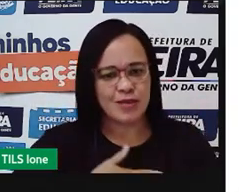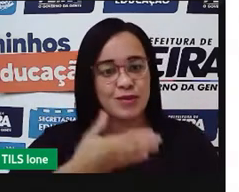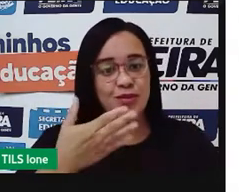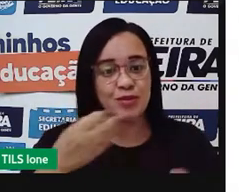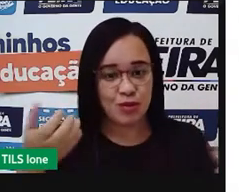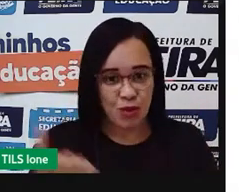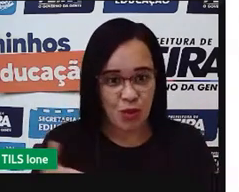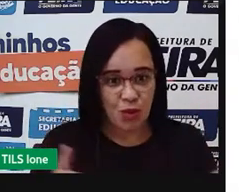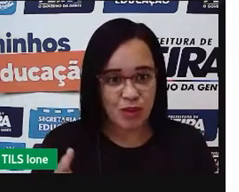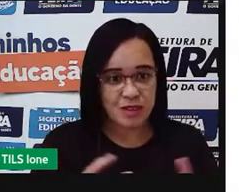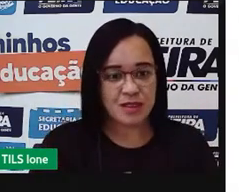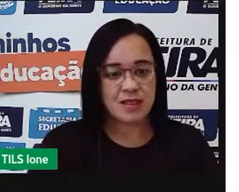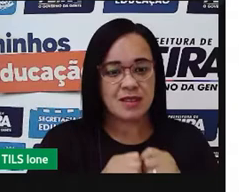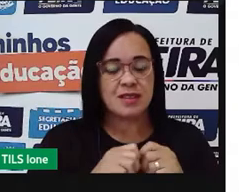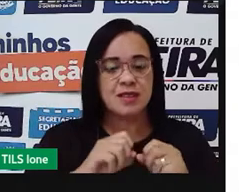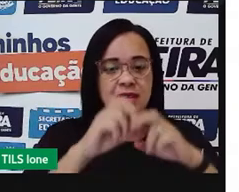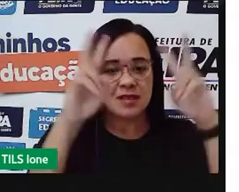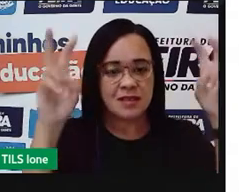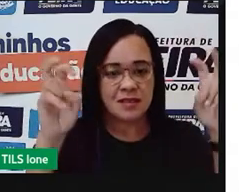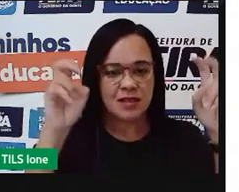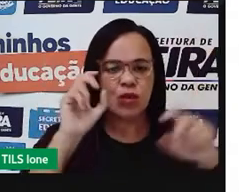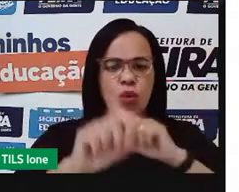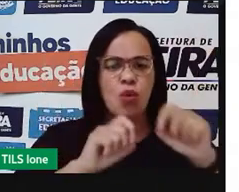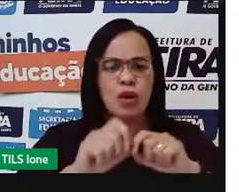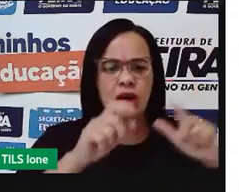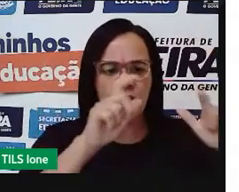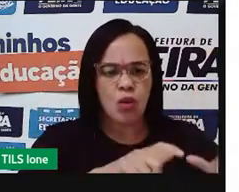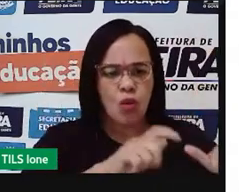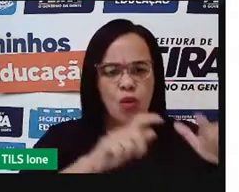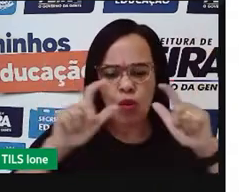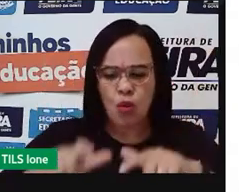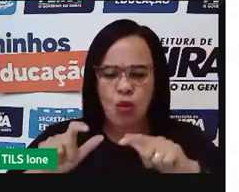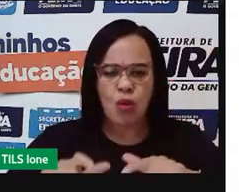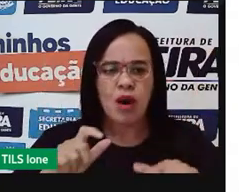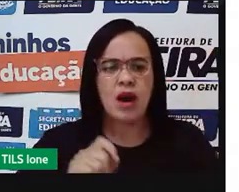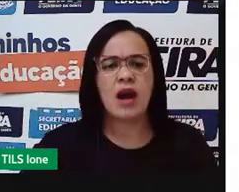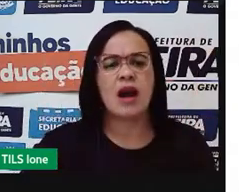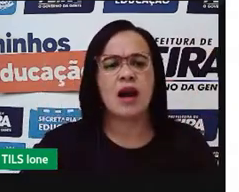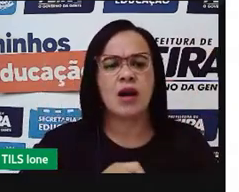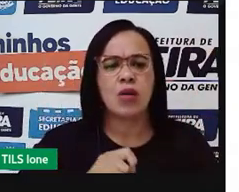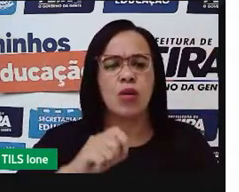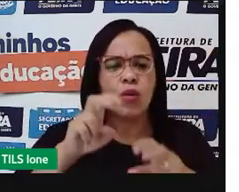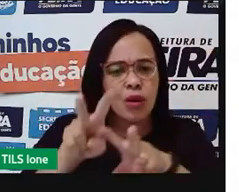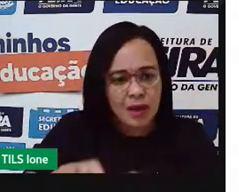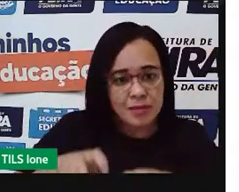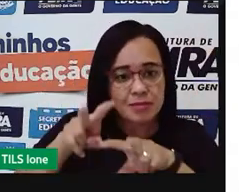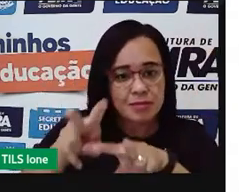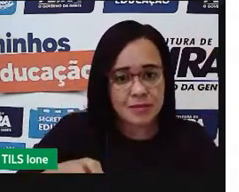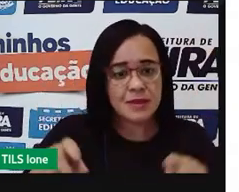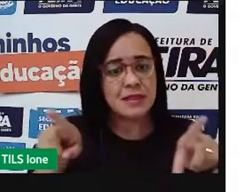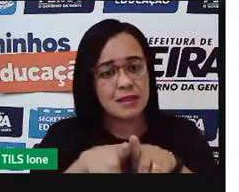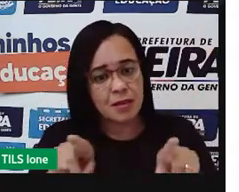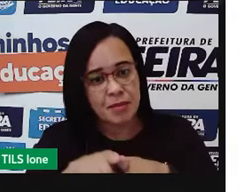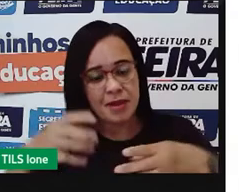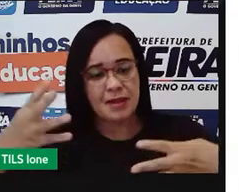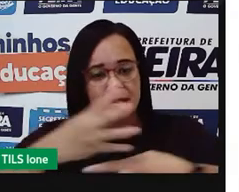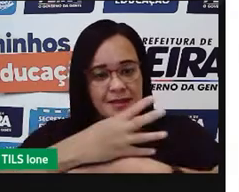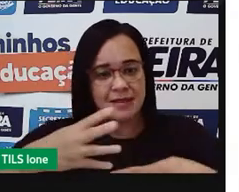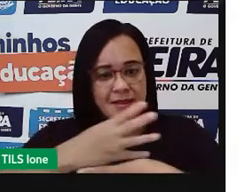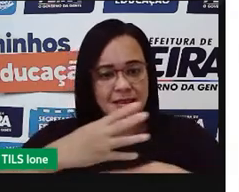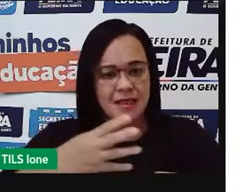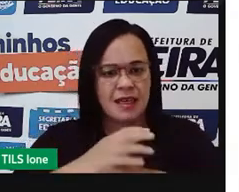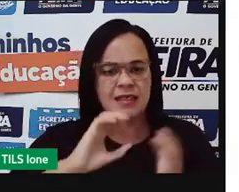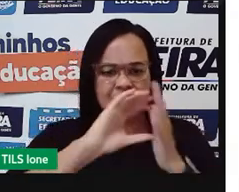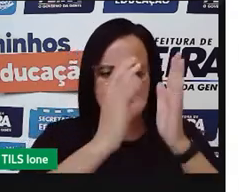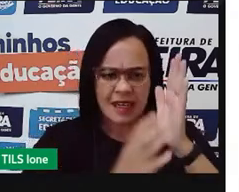Então, nós vamos falar sobre esses dois espaços que se completam, né? O campo e a cidade. Vamos saber como é que são essas